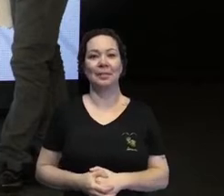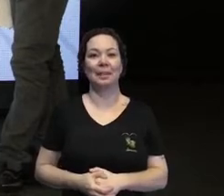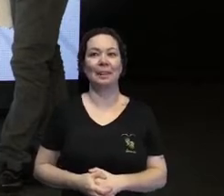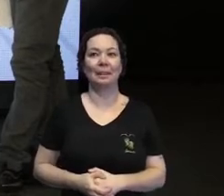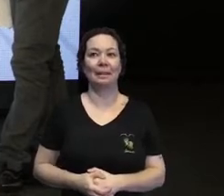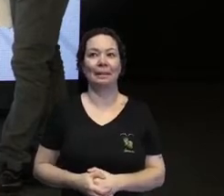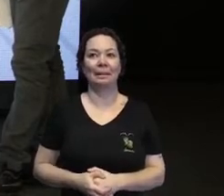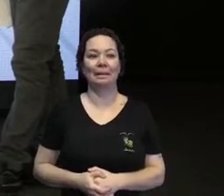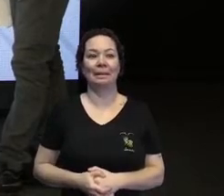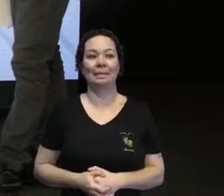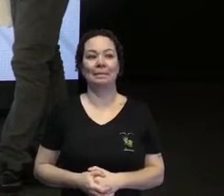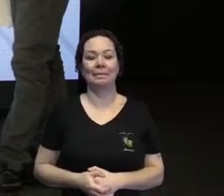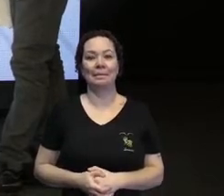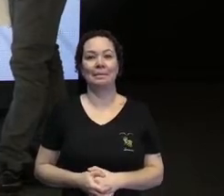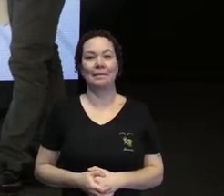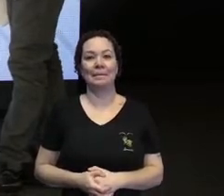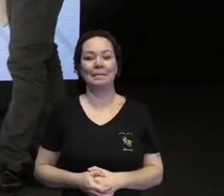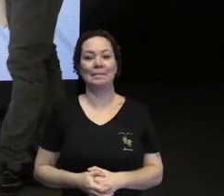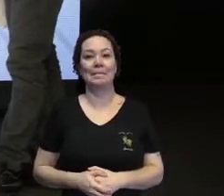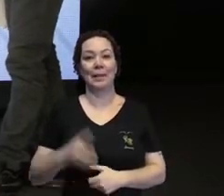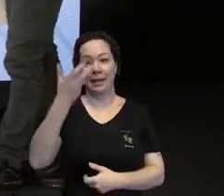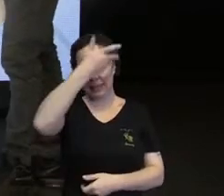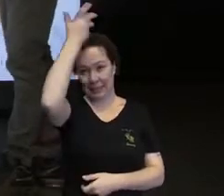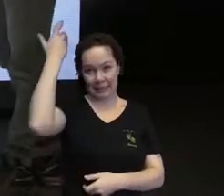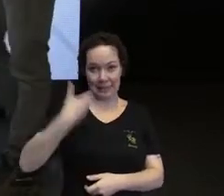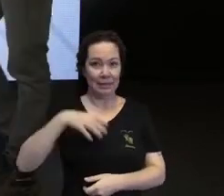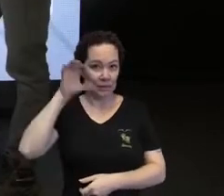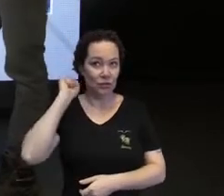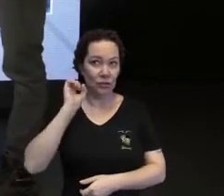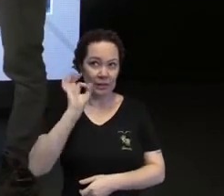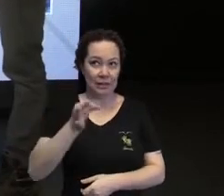Acho que não. A Catarina está nos ouvindo, né?